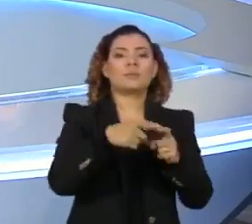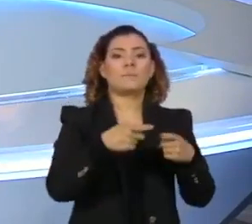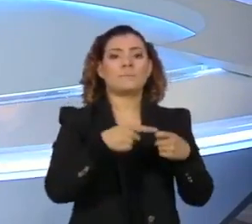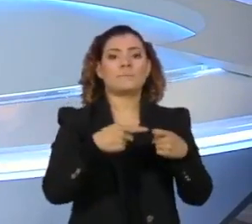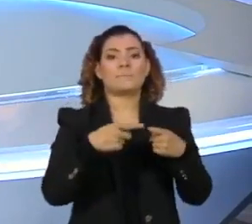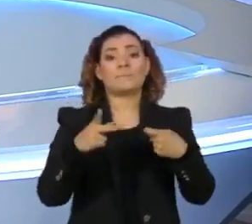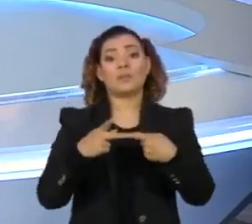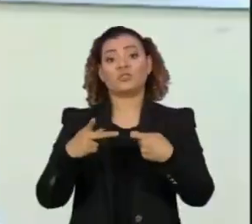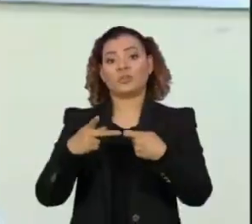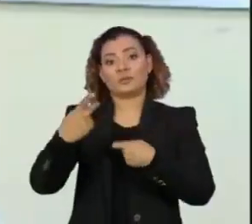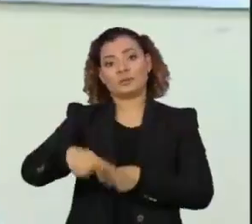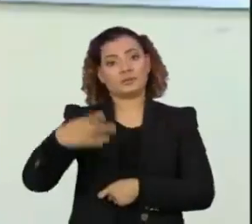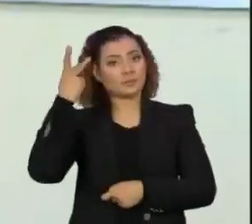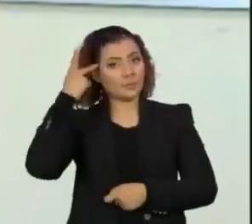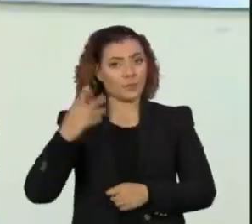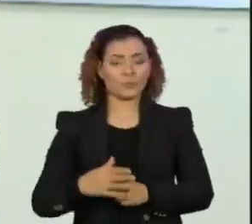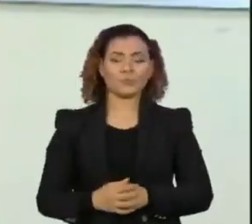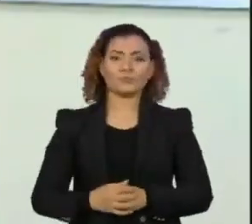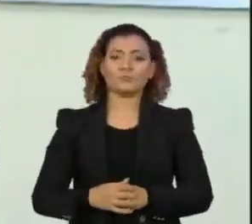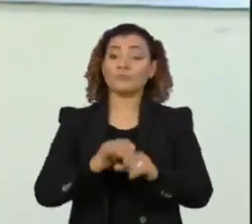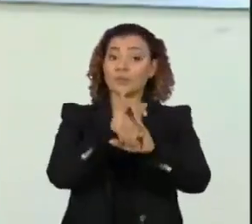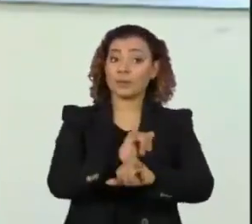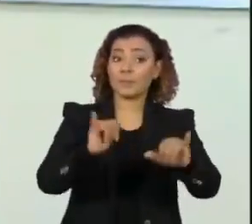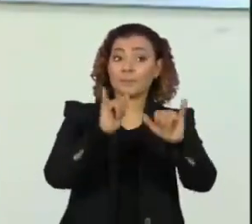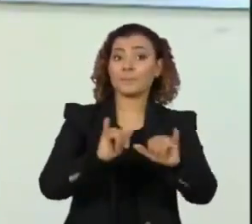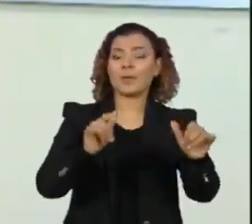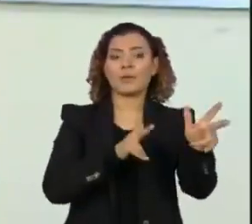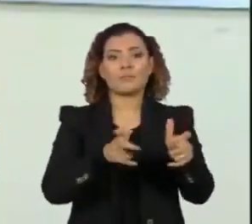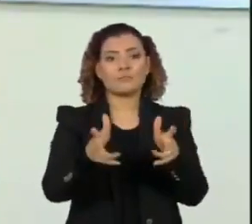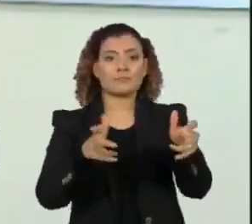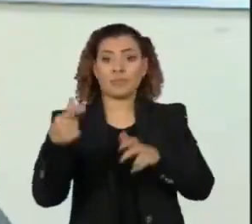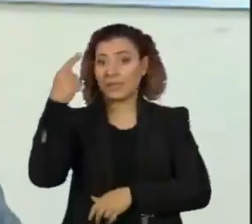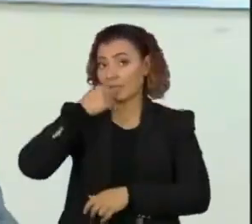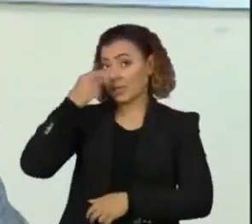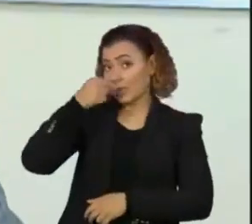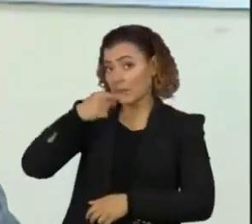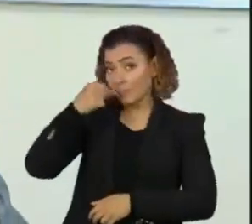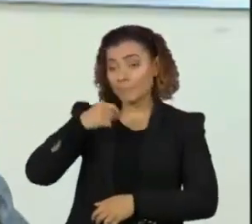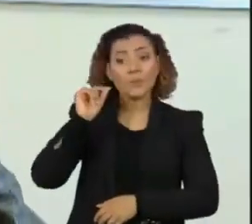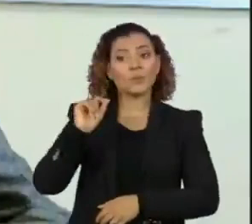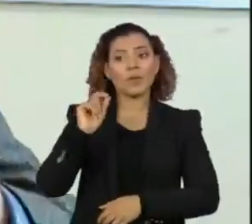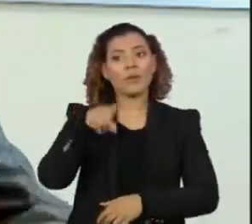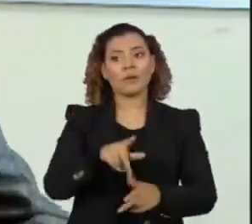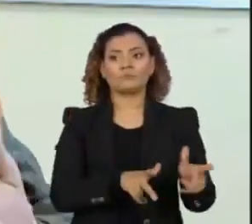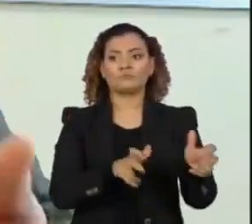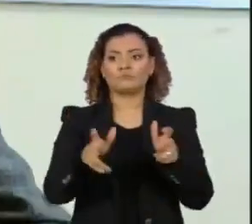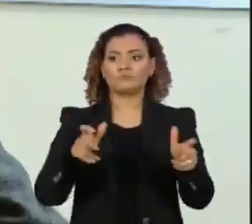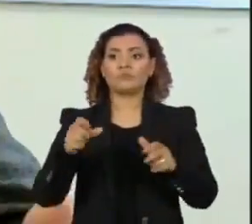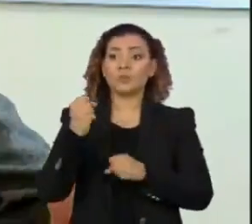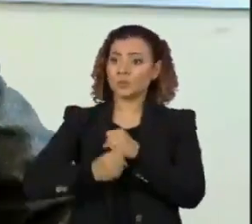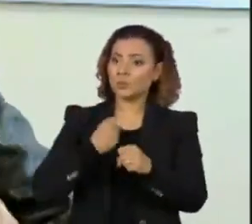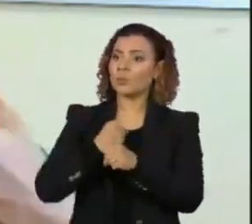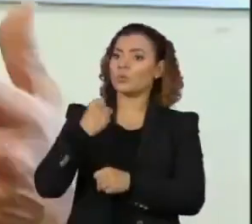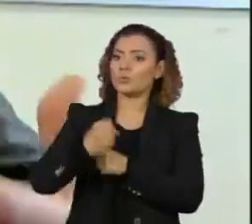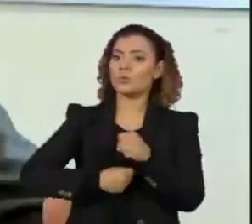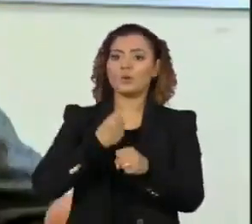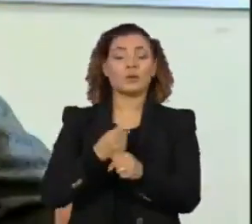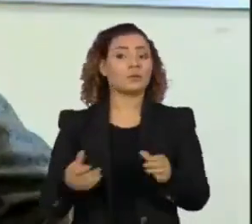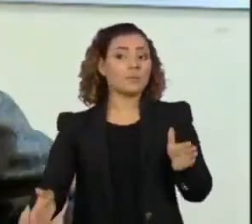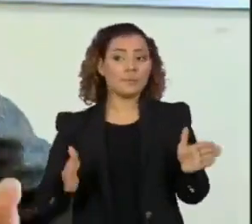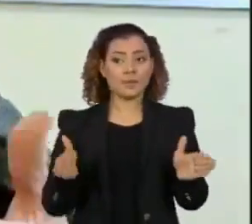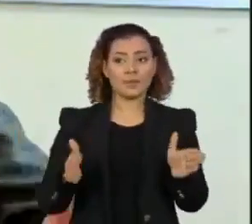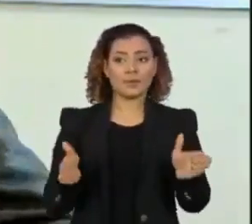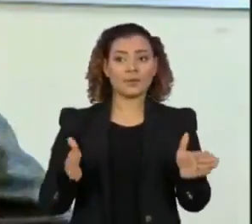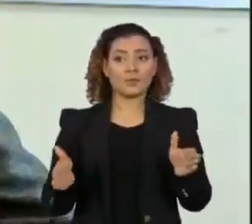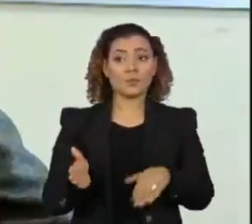Pediatria de São Paulo. A campanha da gripe, importante que se compreenda, é uma campanha feita anualmente. Na época